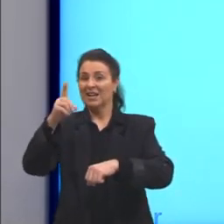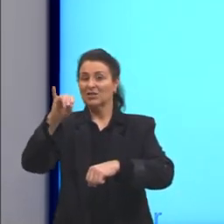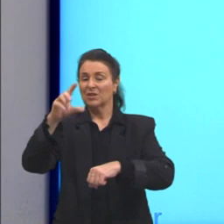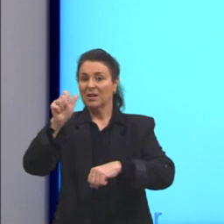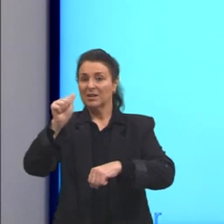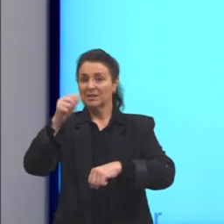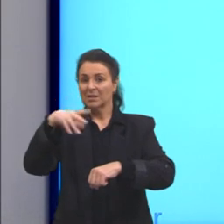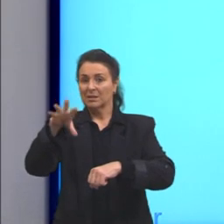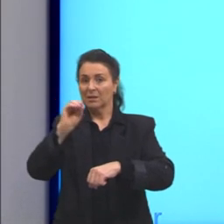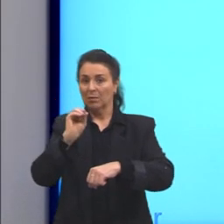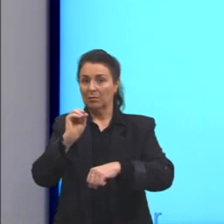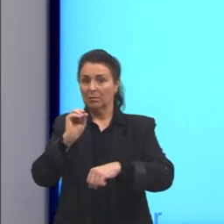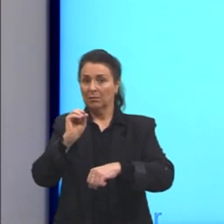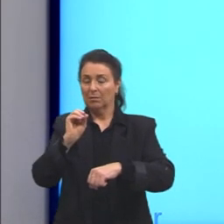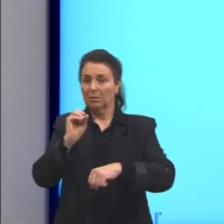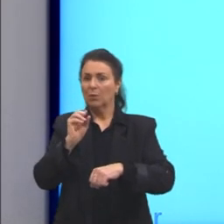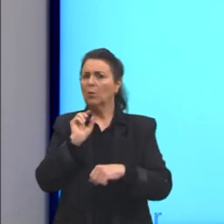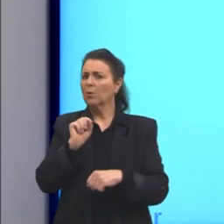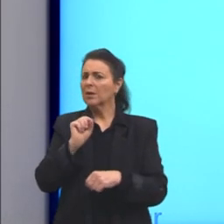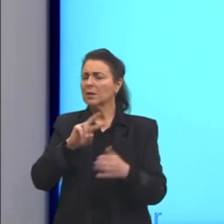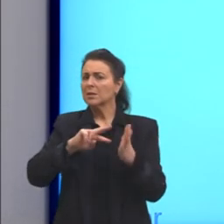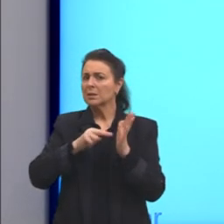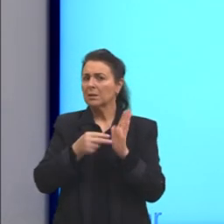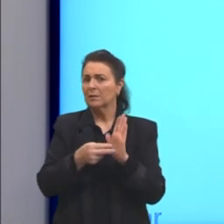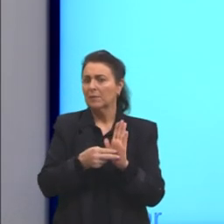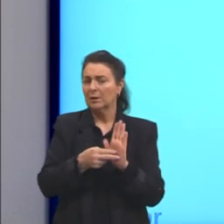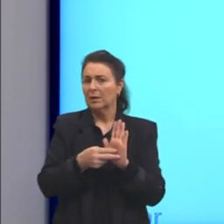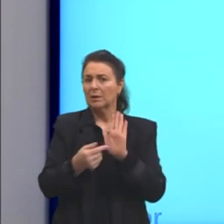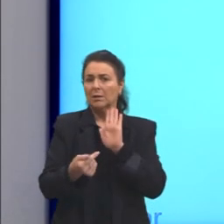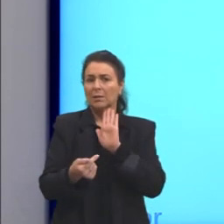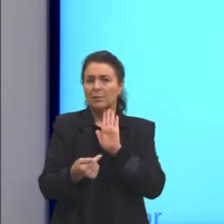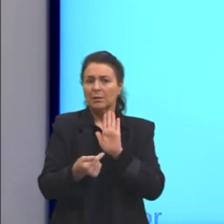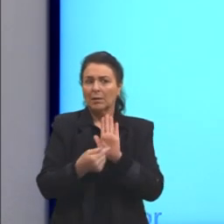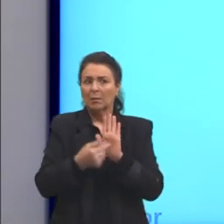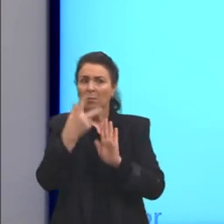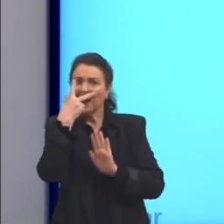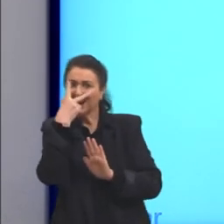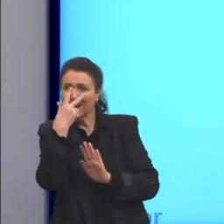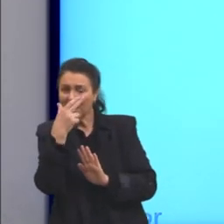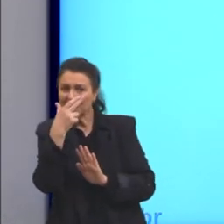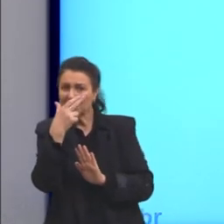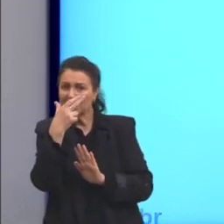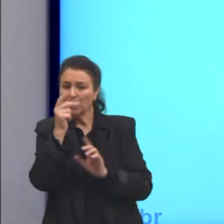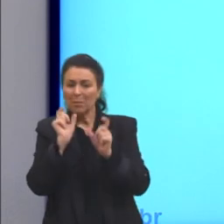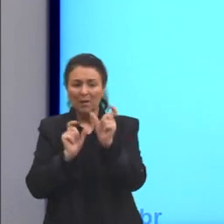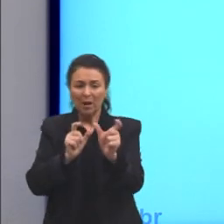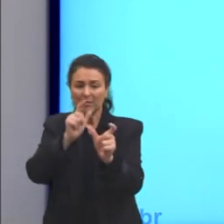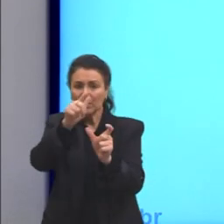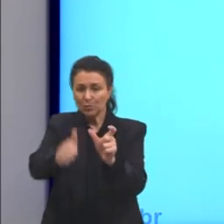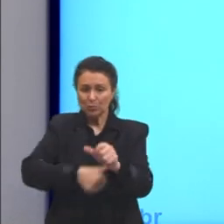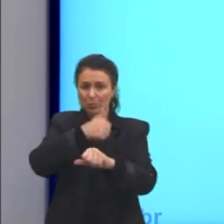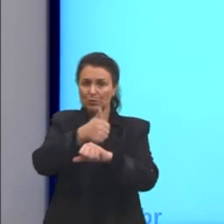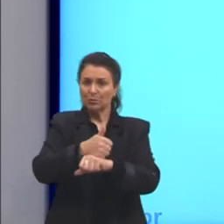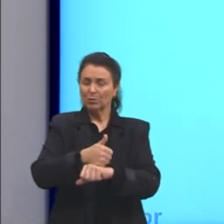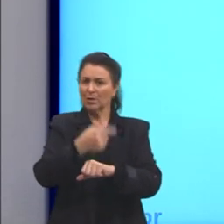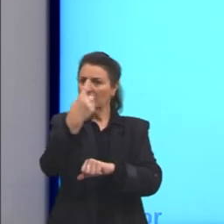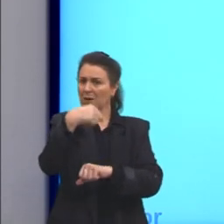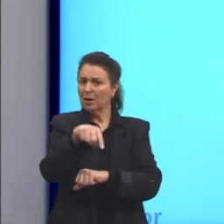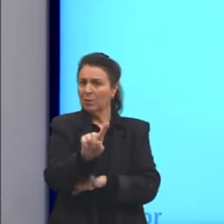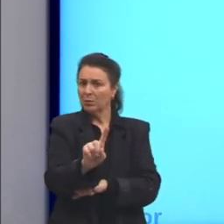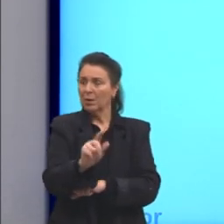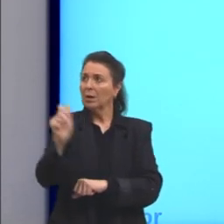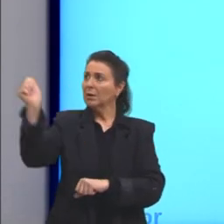exposição à radiação. Então, às vezes, eles aparecem como sinônimos e às vezes tem essa pequena diferença aqui. O sol emite